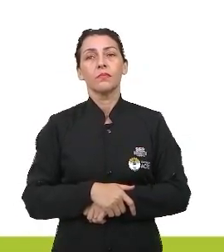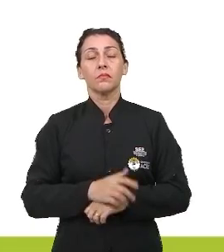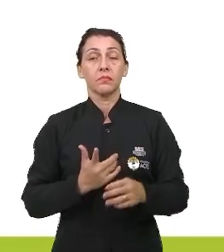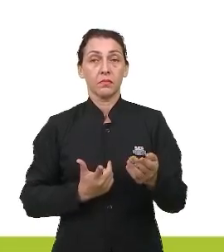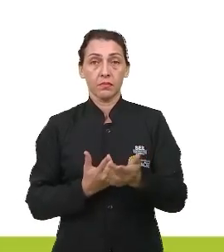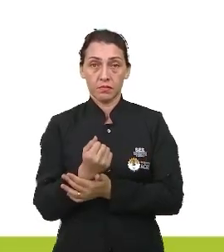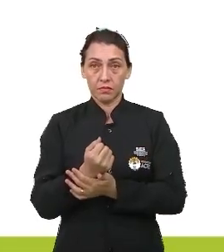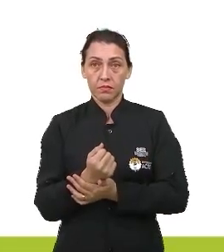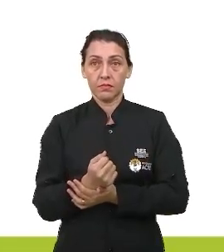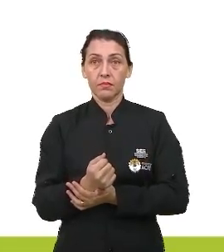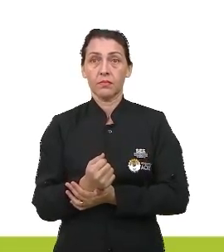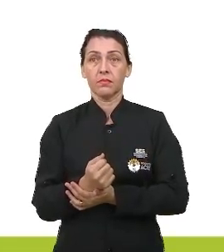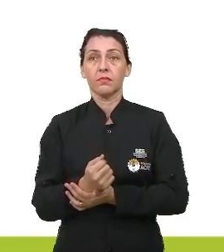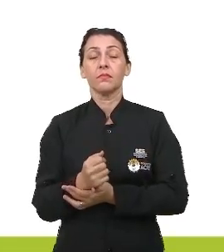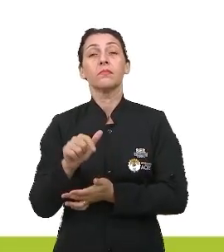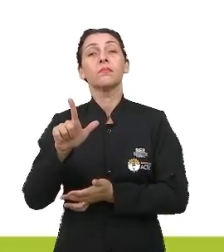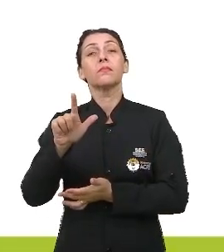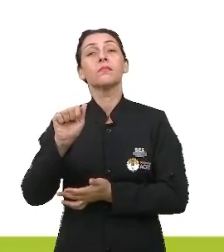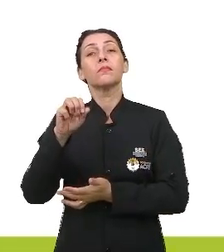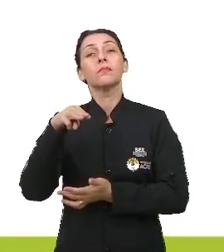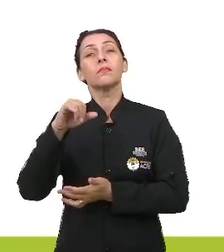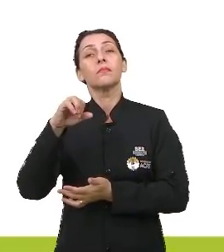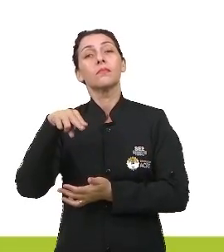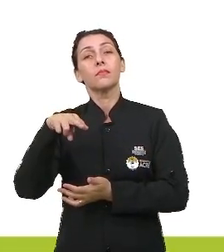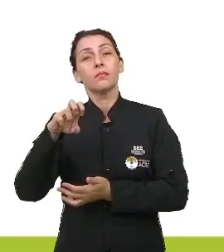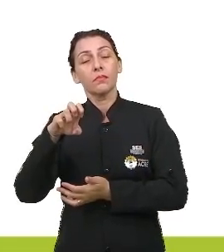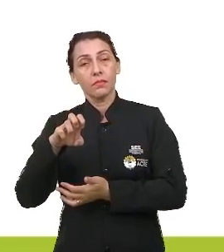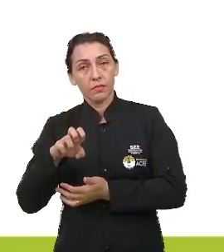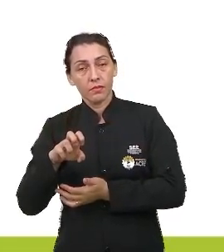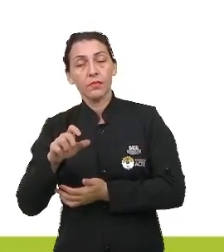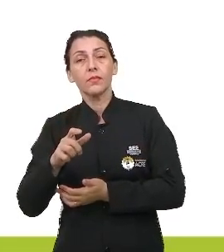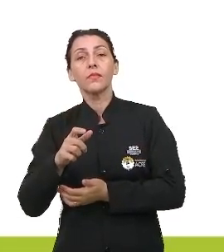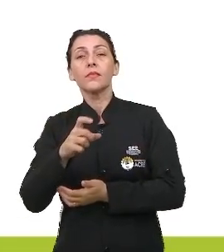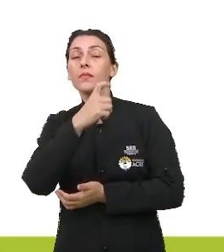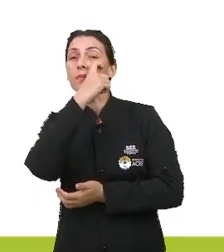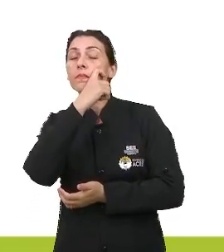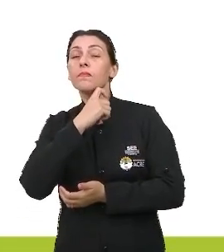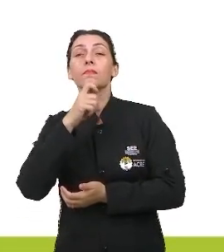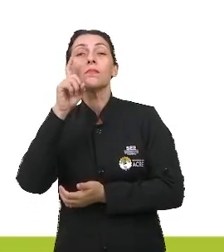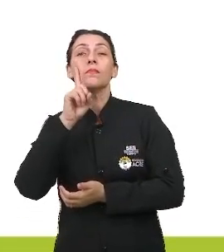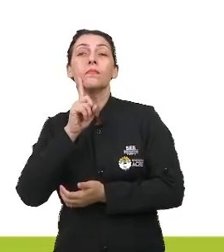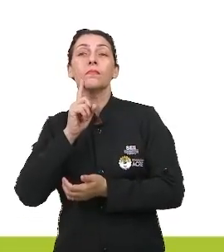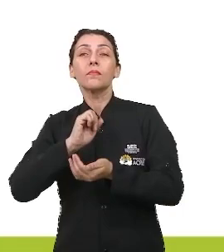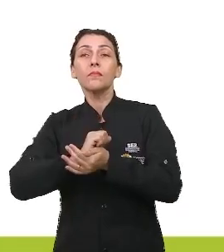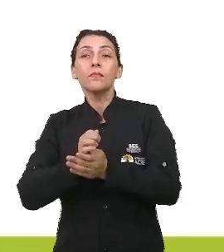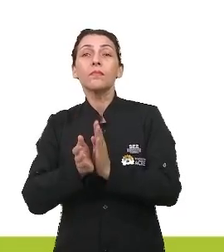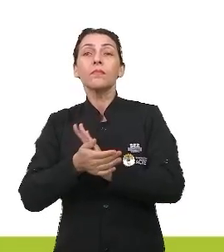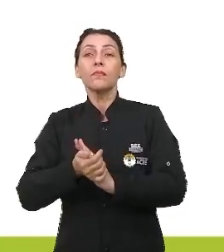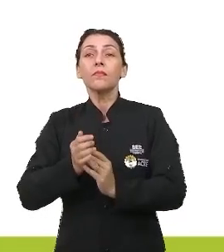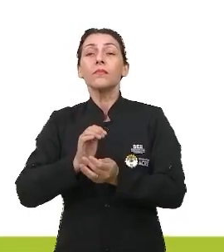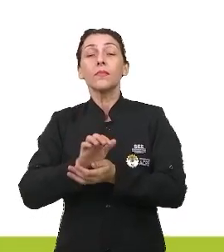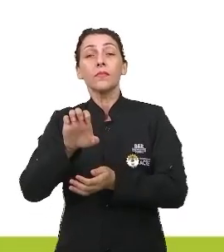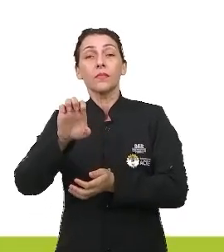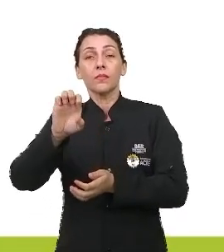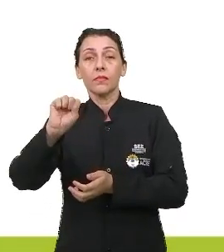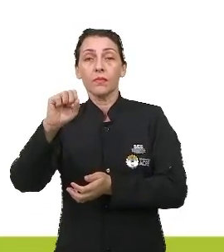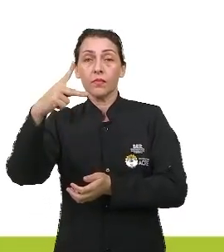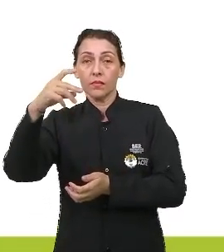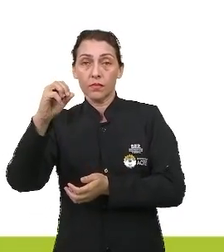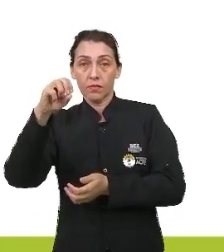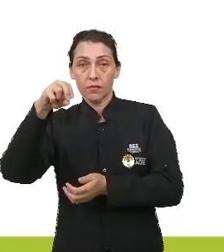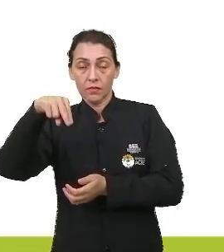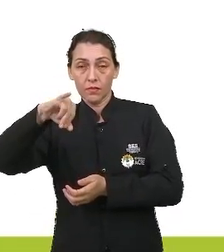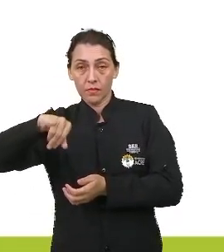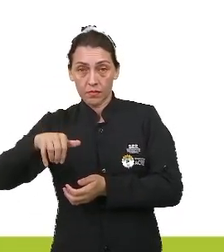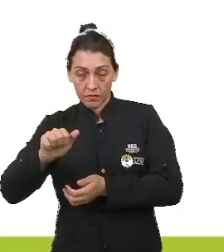compra lá uma lâmina de barbear. Você vai comprar uma gilete. Você não compra uma esponja de aço, né? Geralmente, ah, eu vou comprar